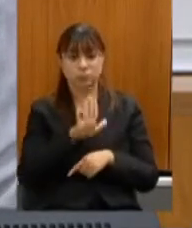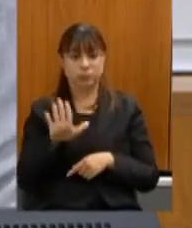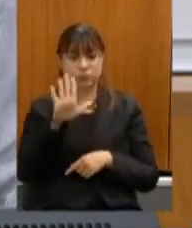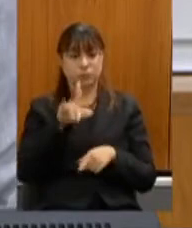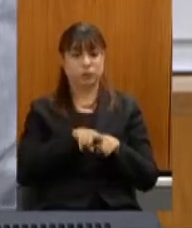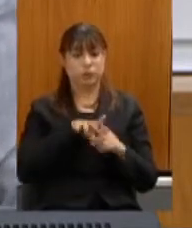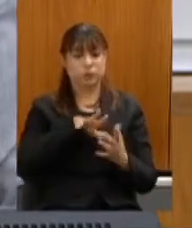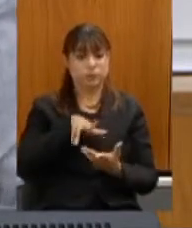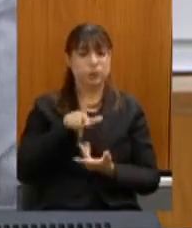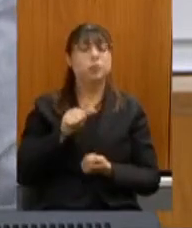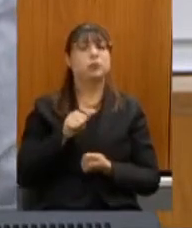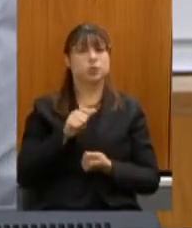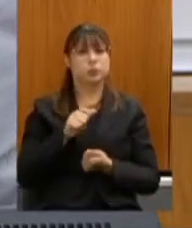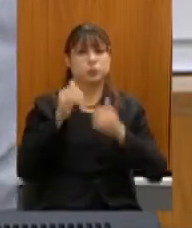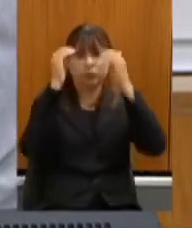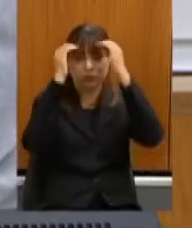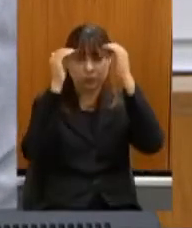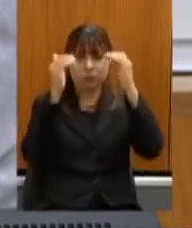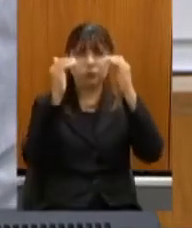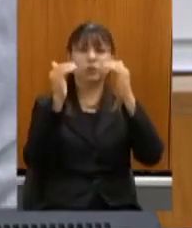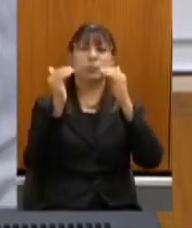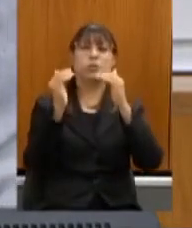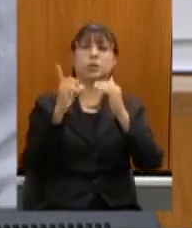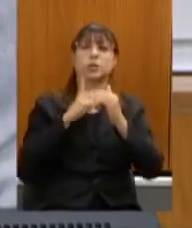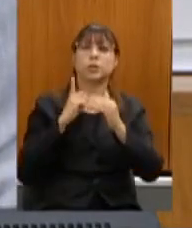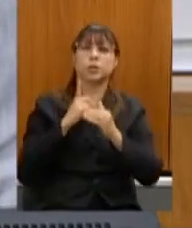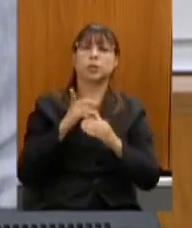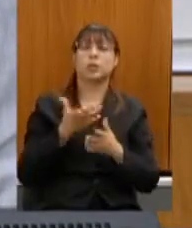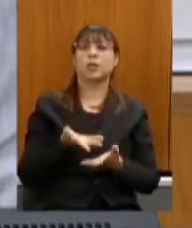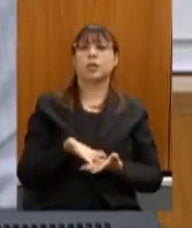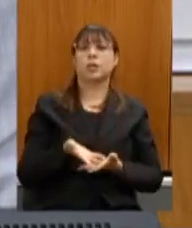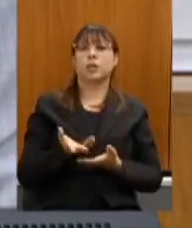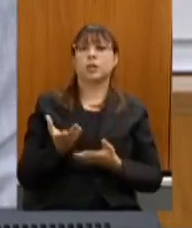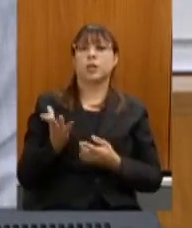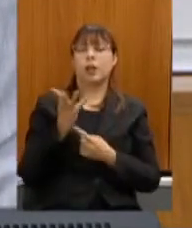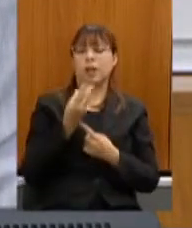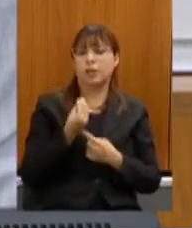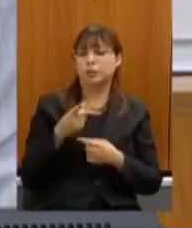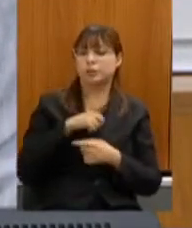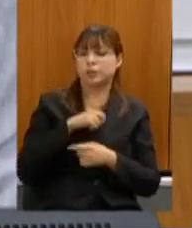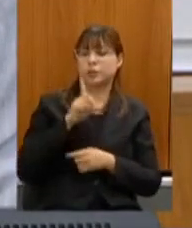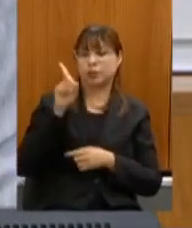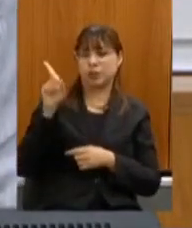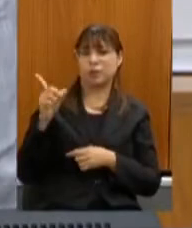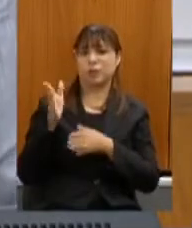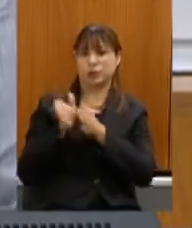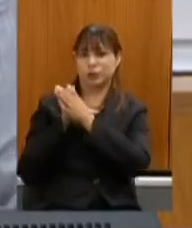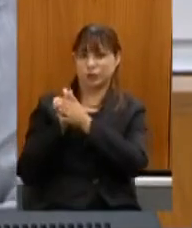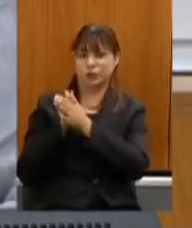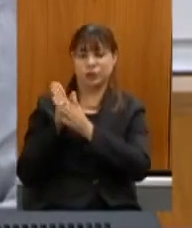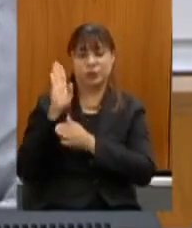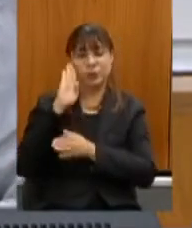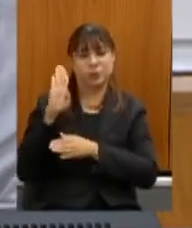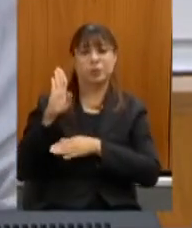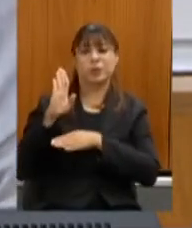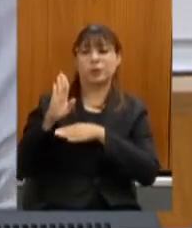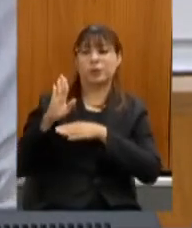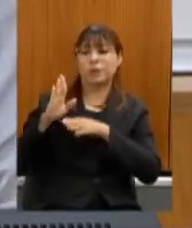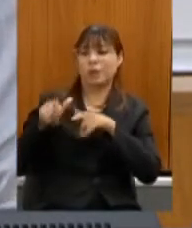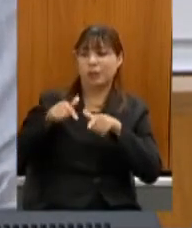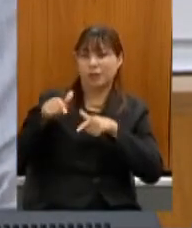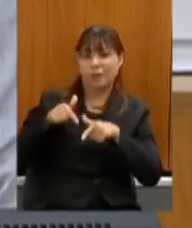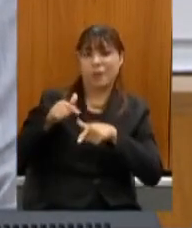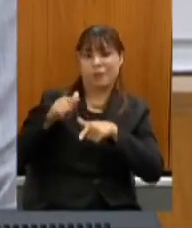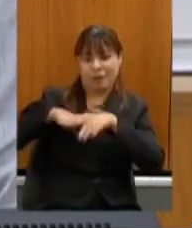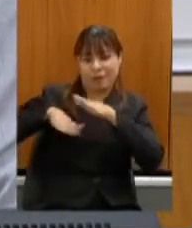um respeito muito grande por toda a arte produzida no Jequitinhonha e sobretudo no artesanato e vamos ver essas